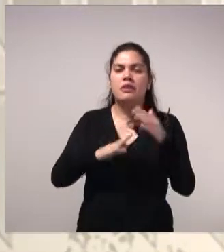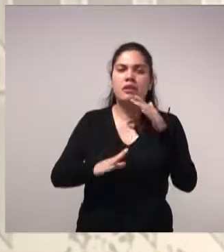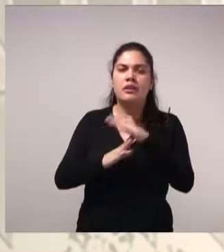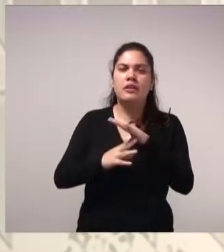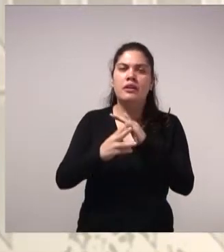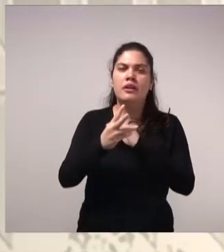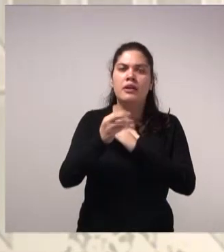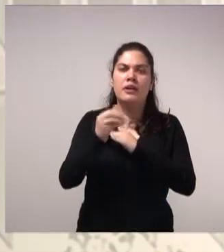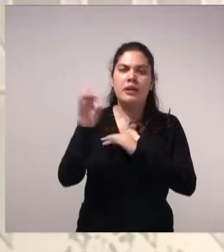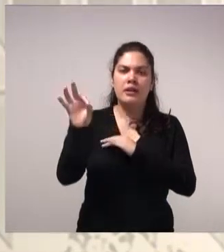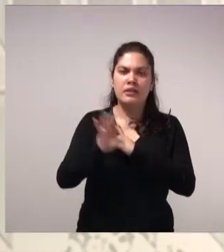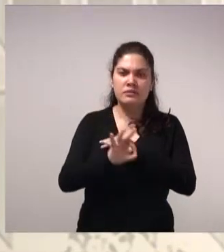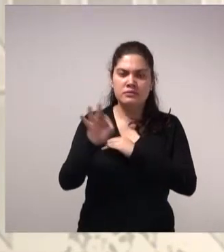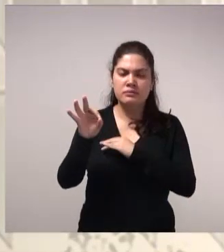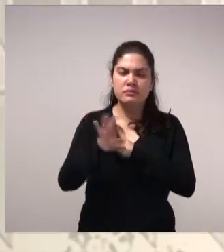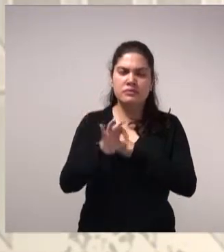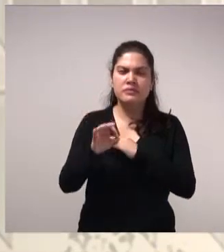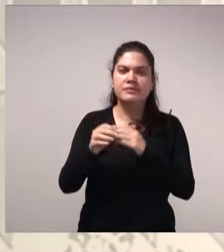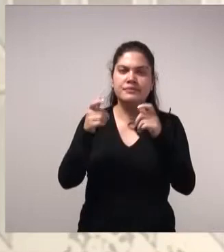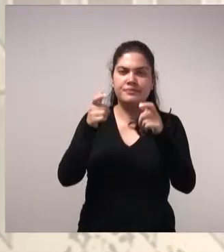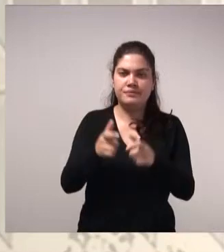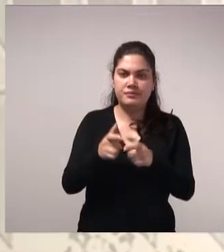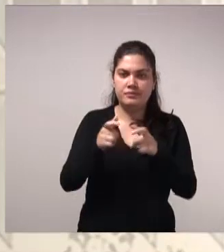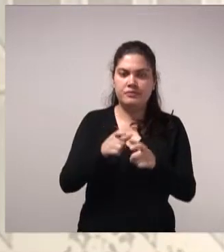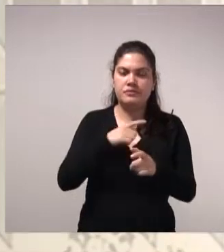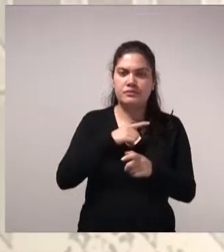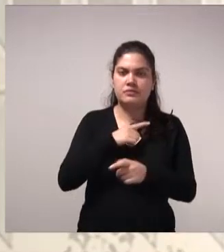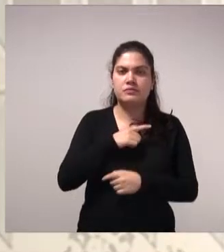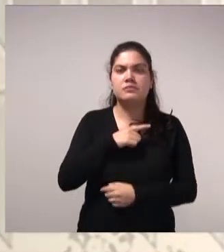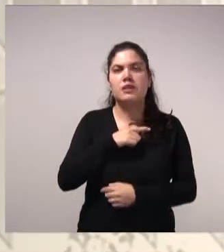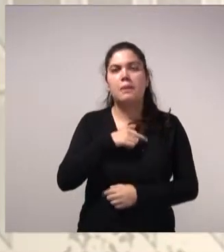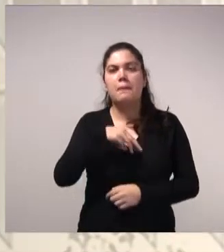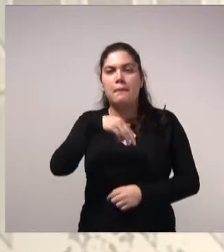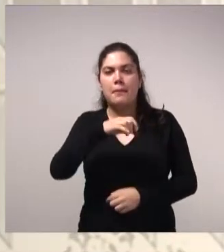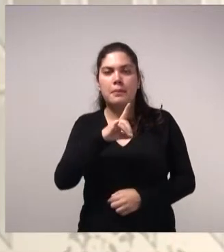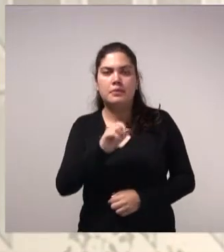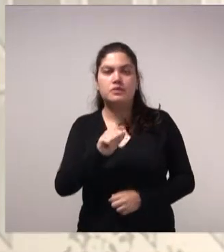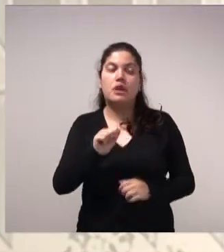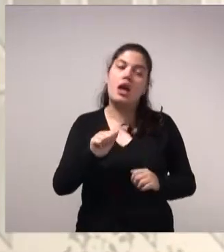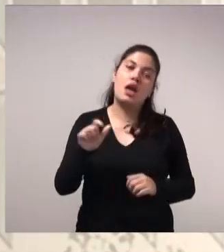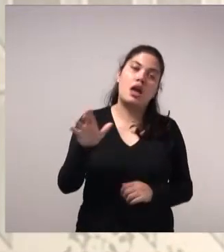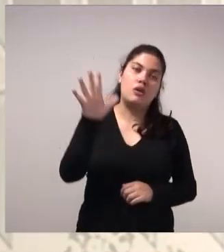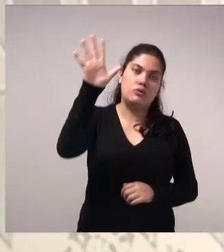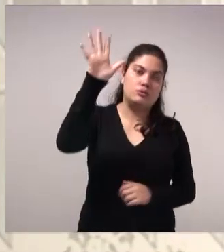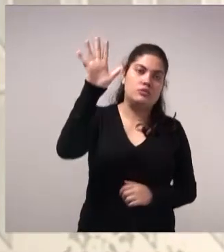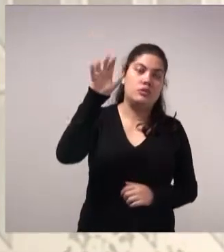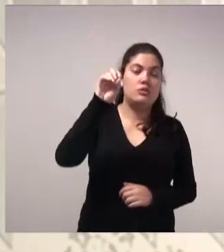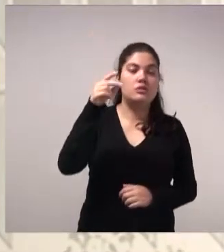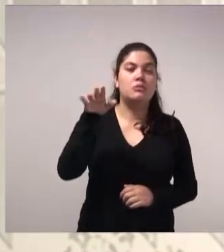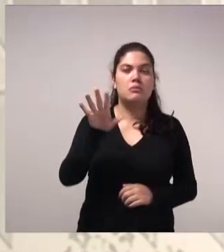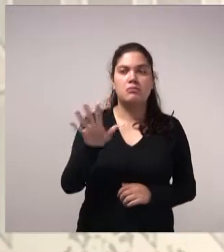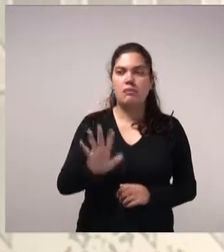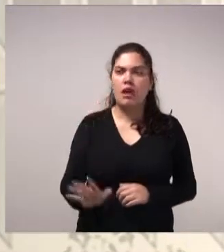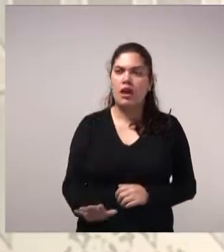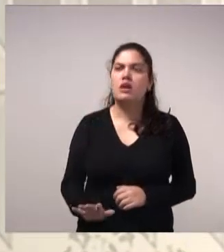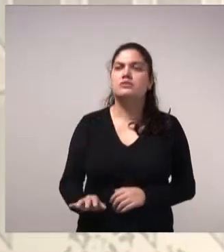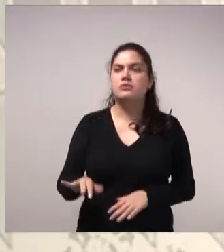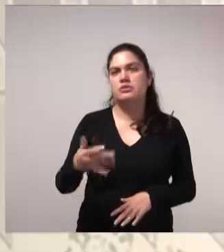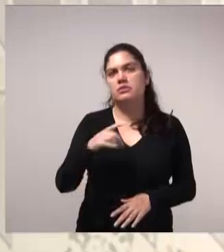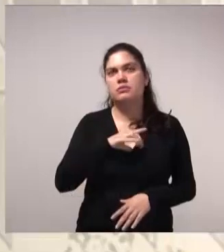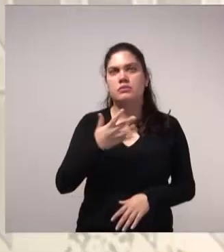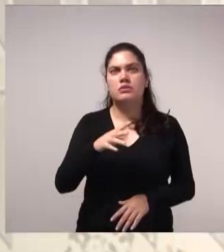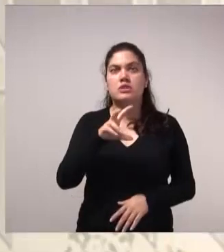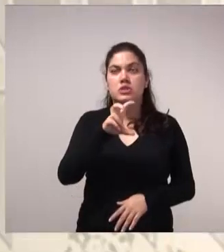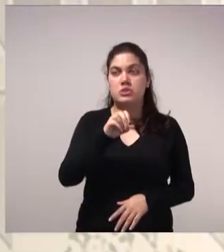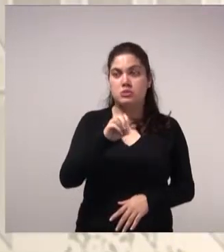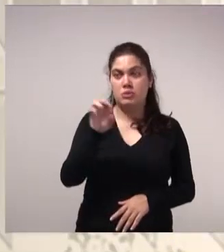% em residências de renda alta e média alta, e residências de renda média baixa a baixa, aproximadamente 50